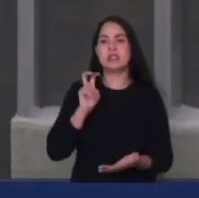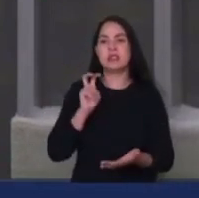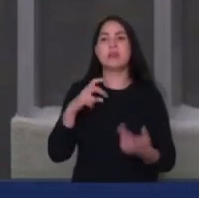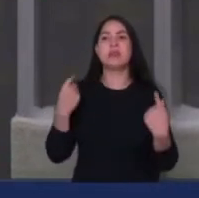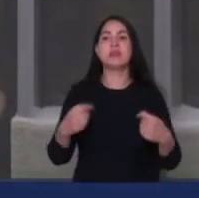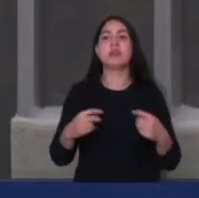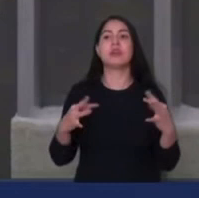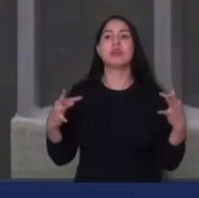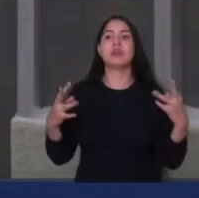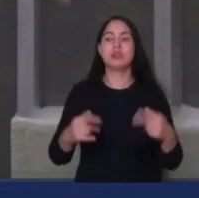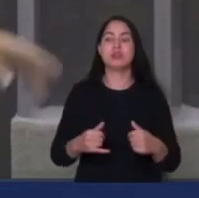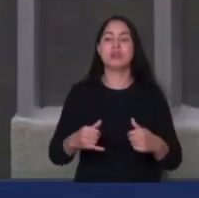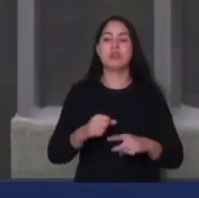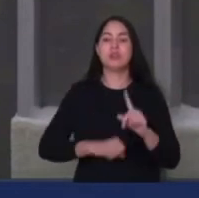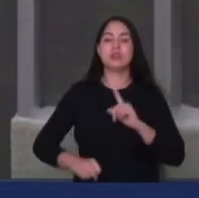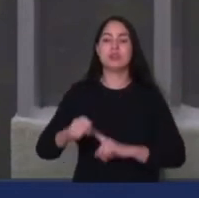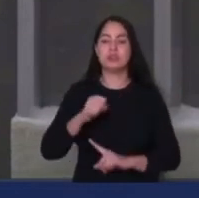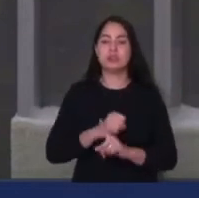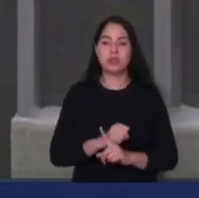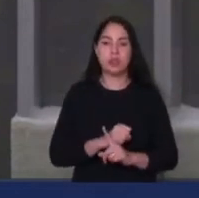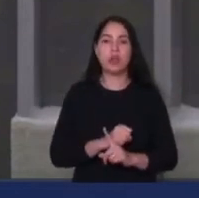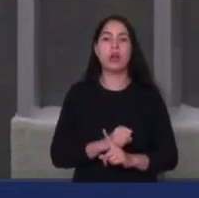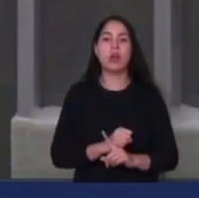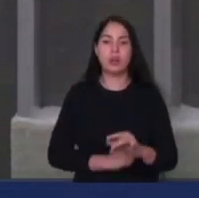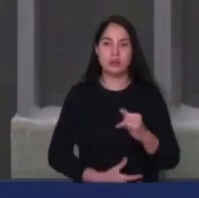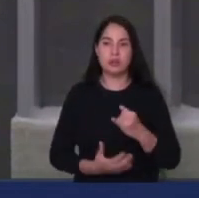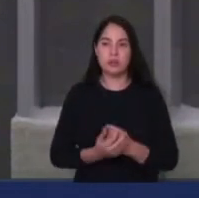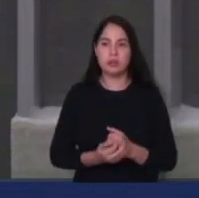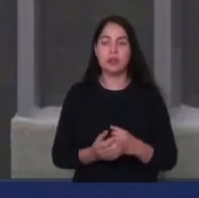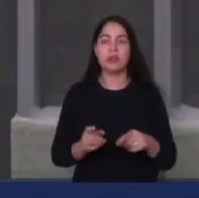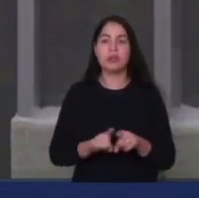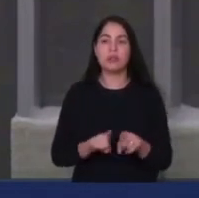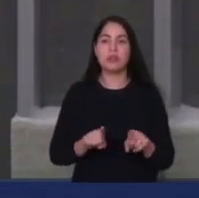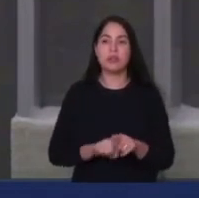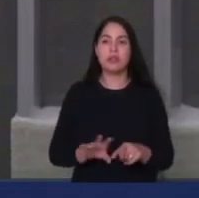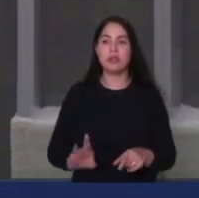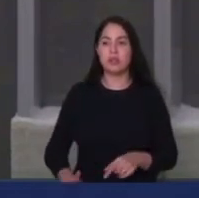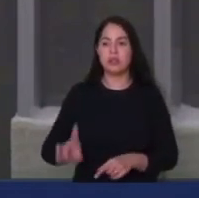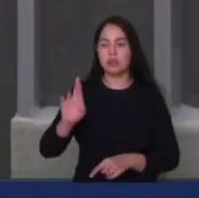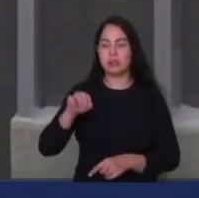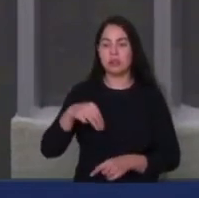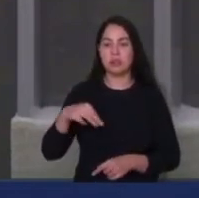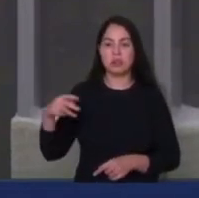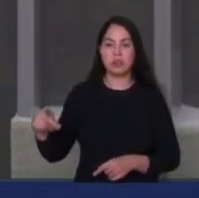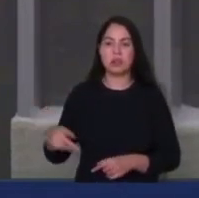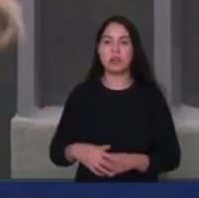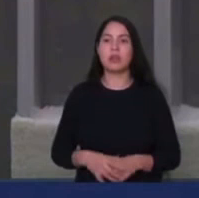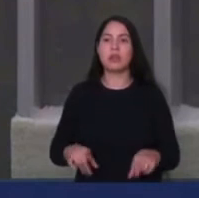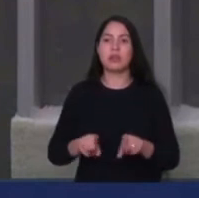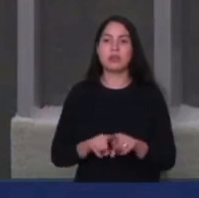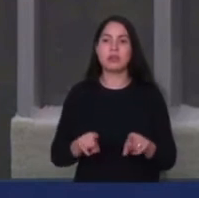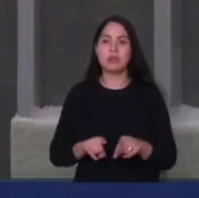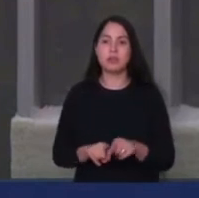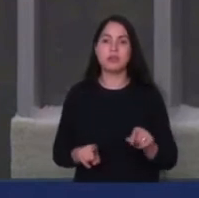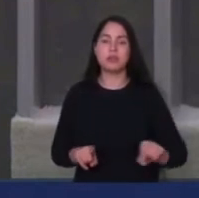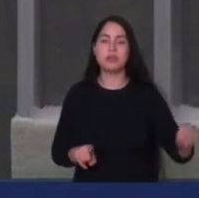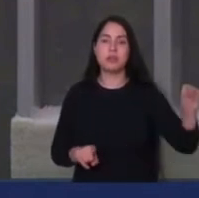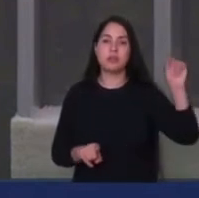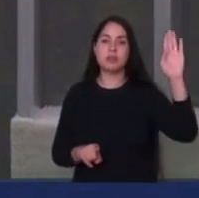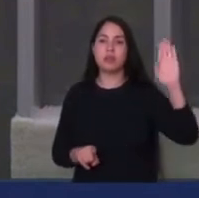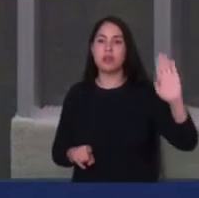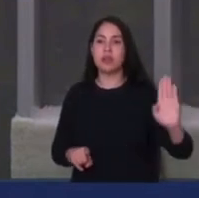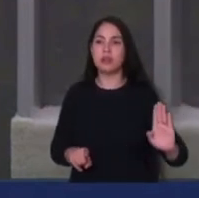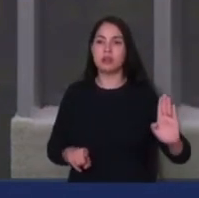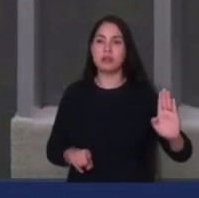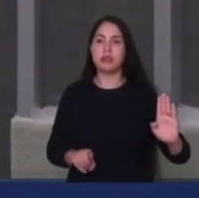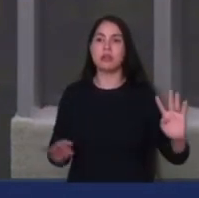proprietários da 1, 2, 3 milhas, representantes do Ministério Público de Defesa do Consumidor, dos PROCONs por todo o país, dos núcleos de